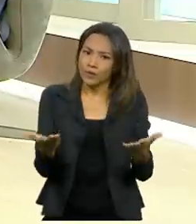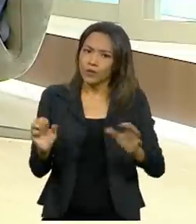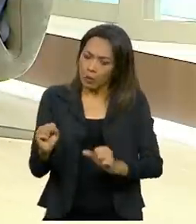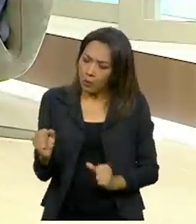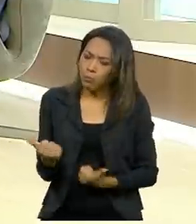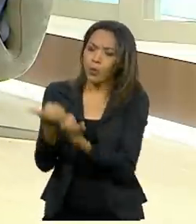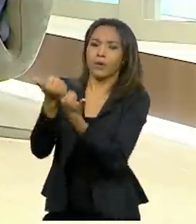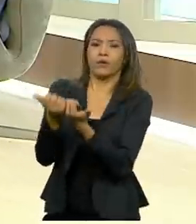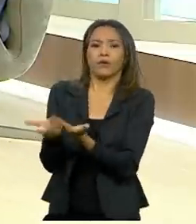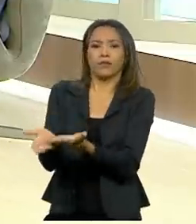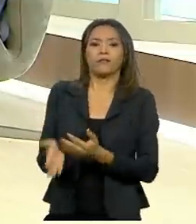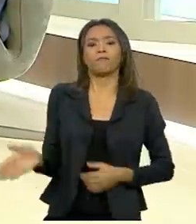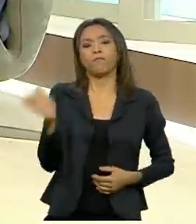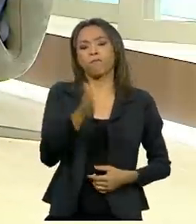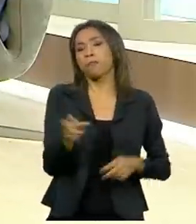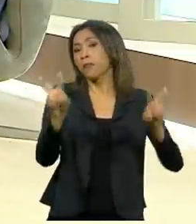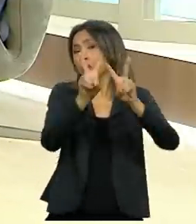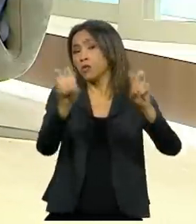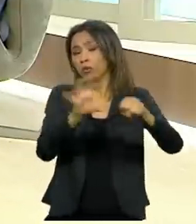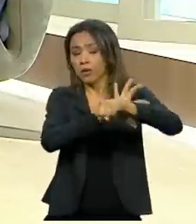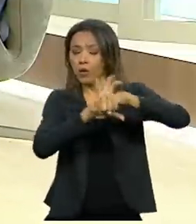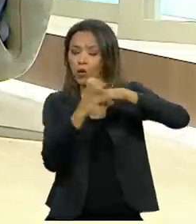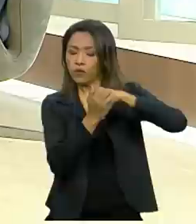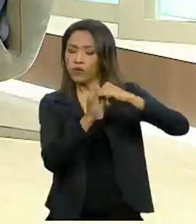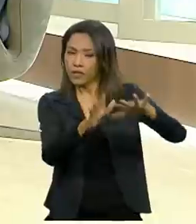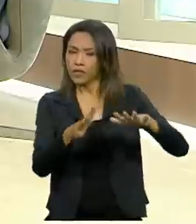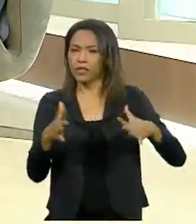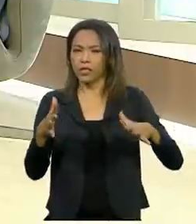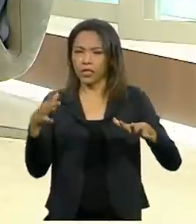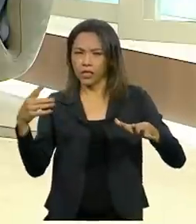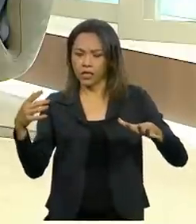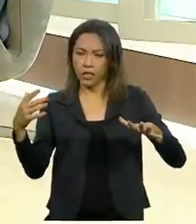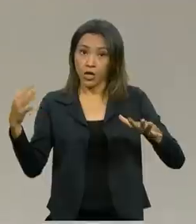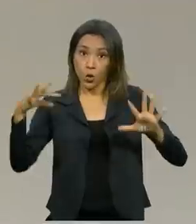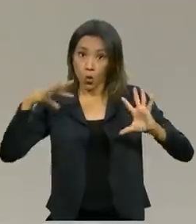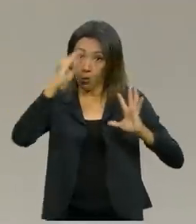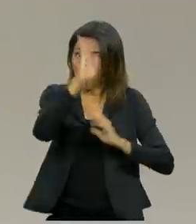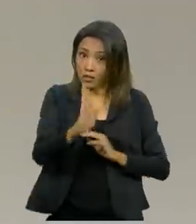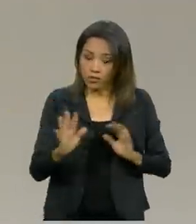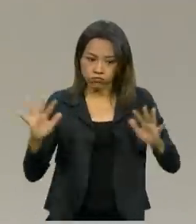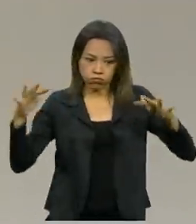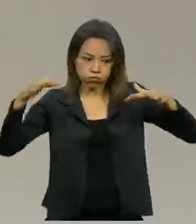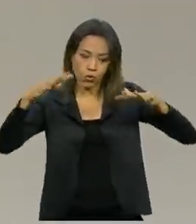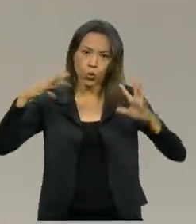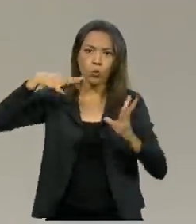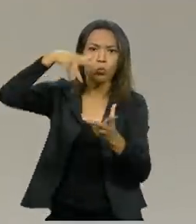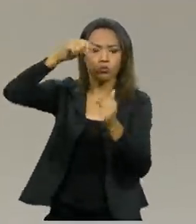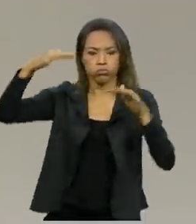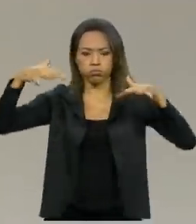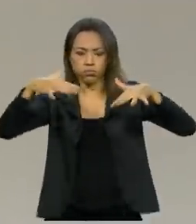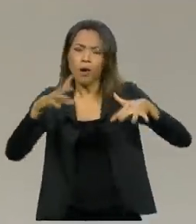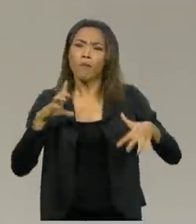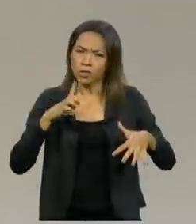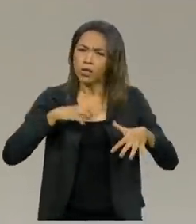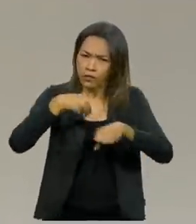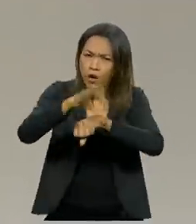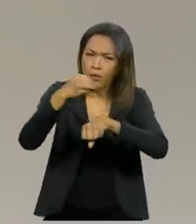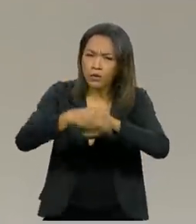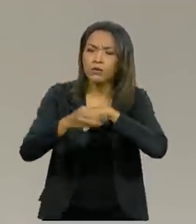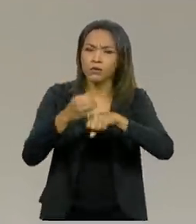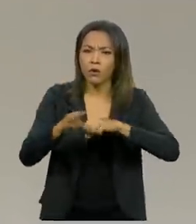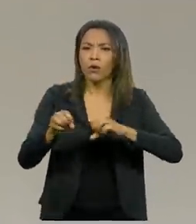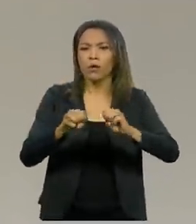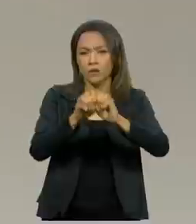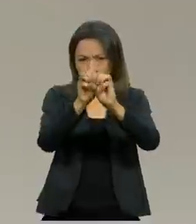E como esse assunto da Covid-19, ela mobiliza o Brasil e o mundo, as pessoas podem ter mais informações nas redes sociais do